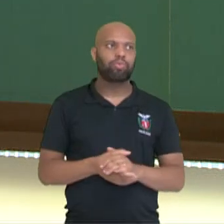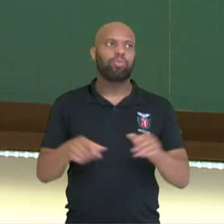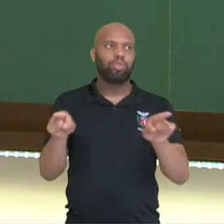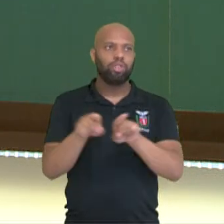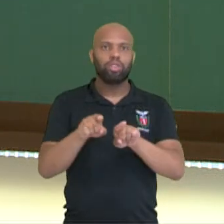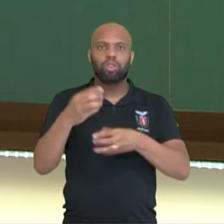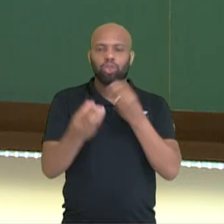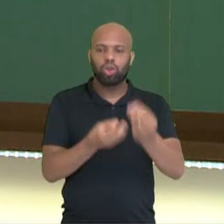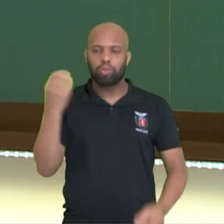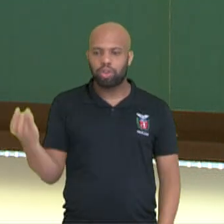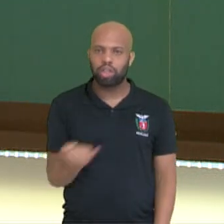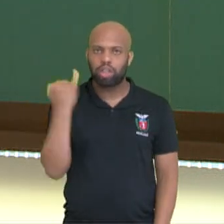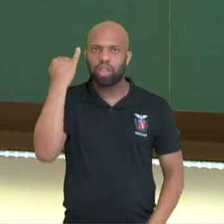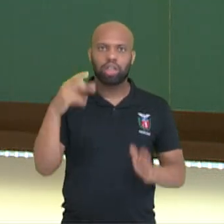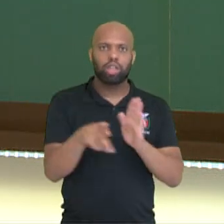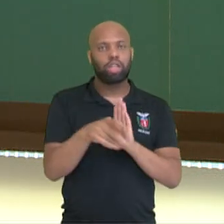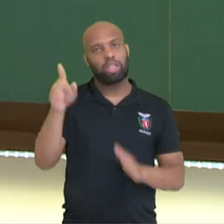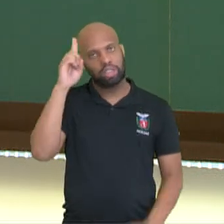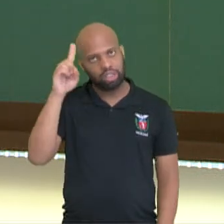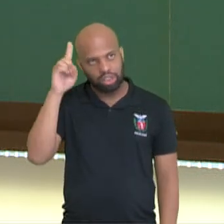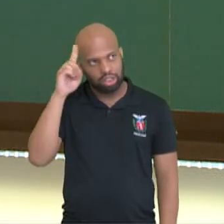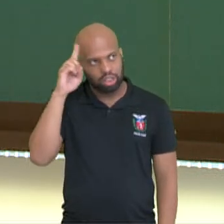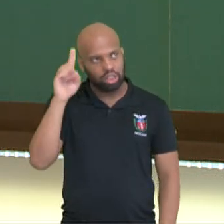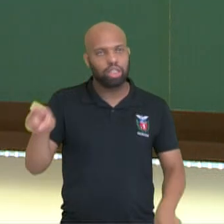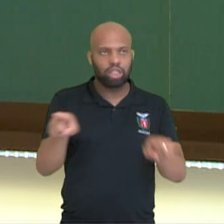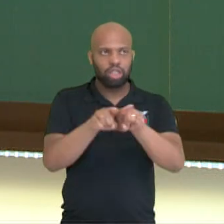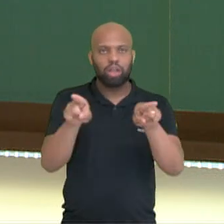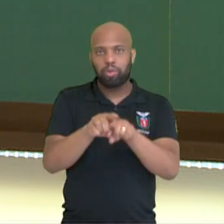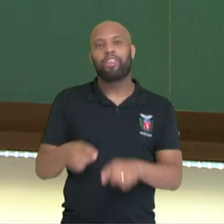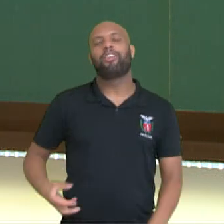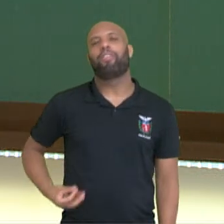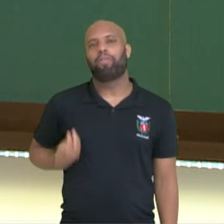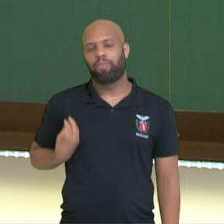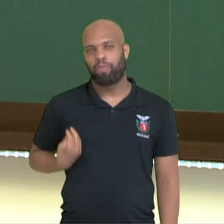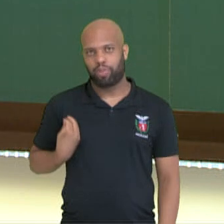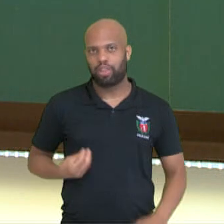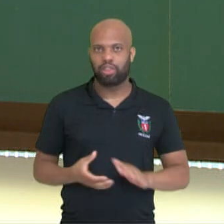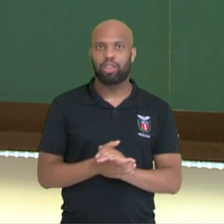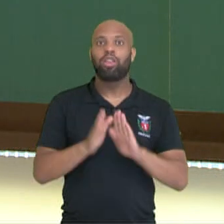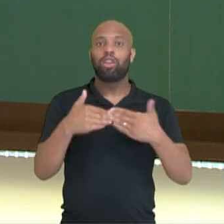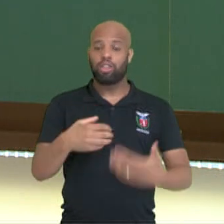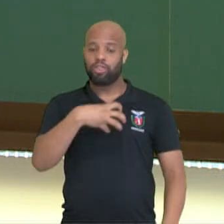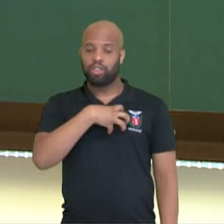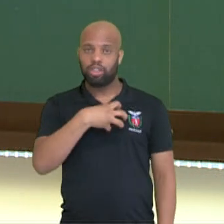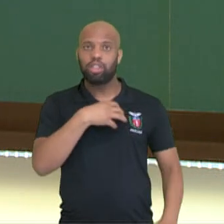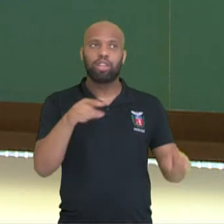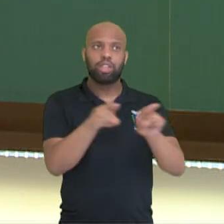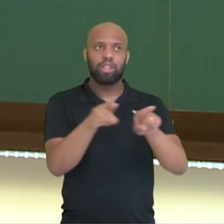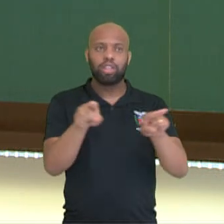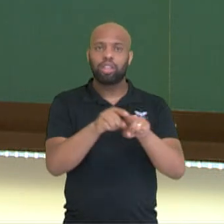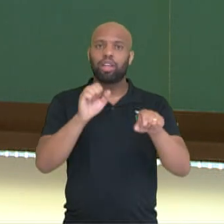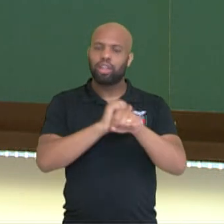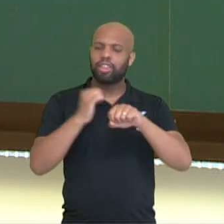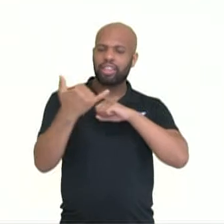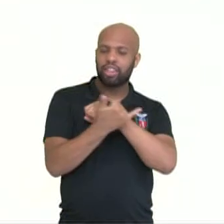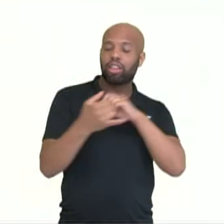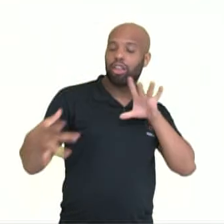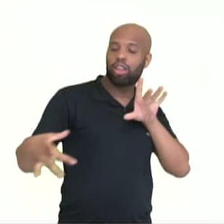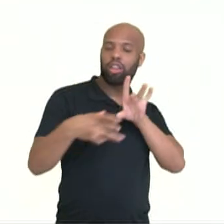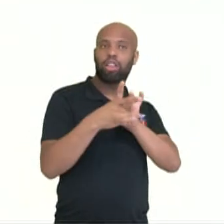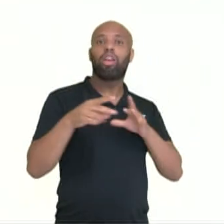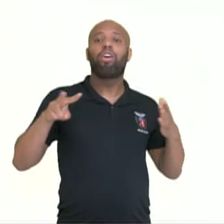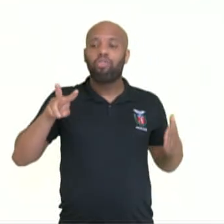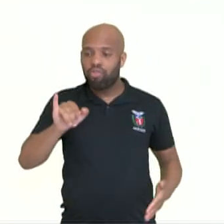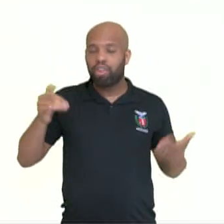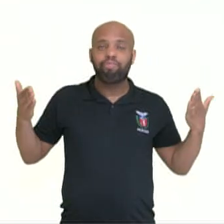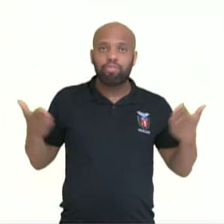como eles são importantes no nosso dia a dia e na nossa vida. Os sentidos e os adjetivos. Vamos